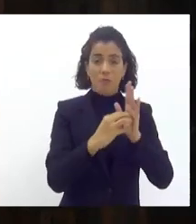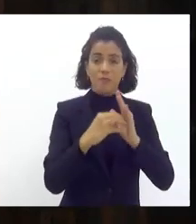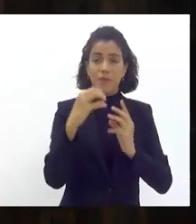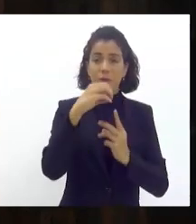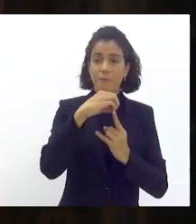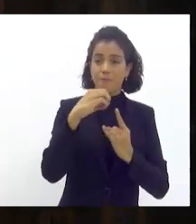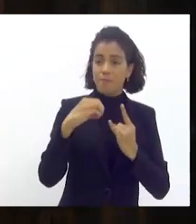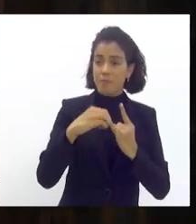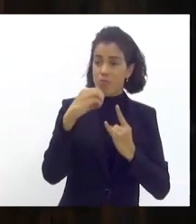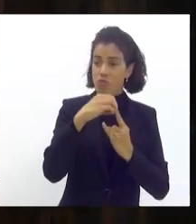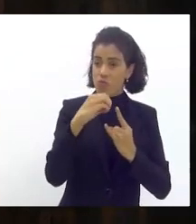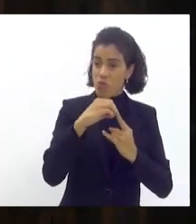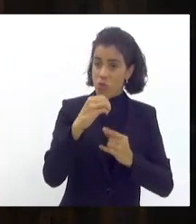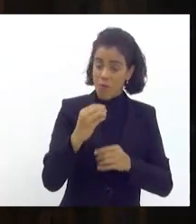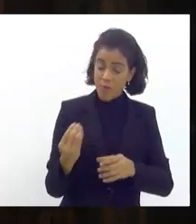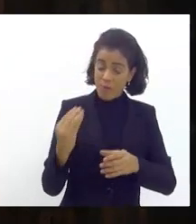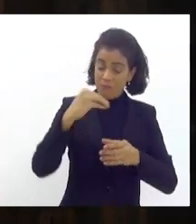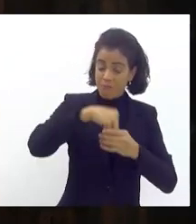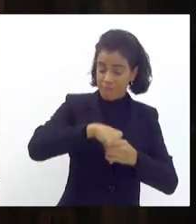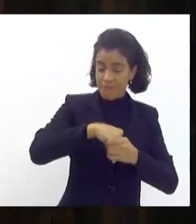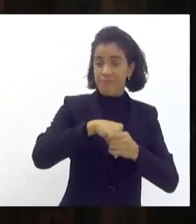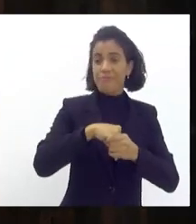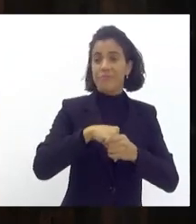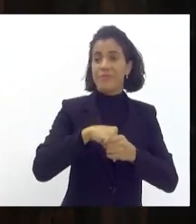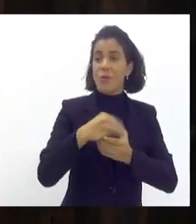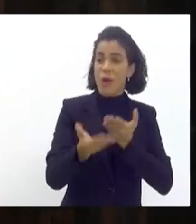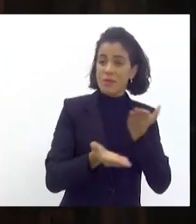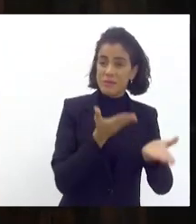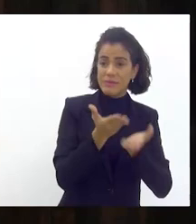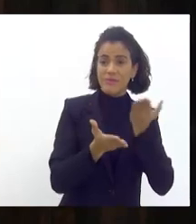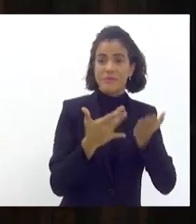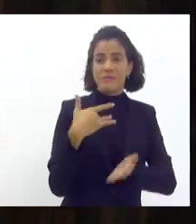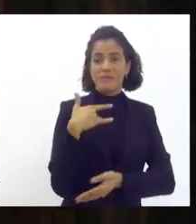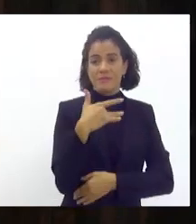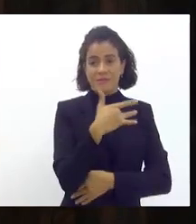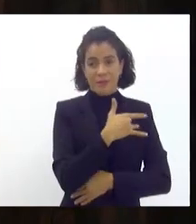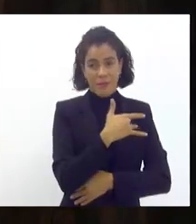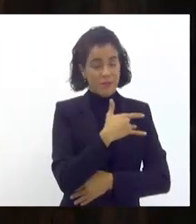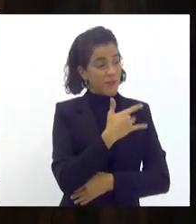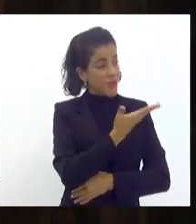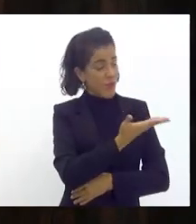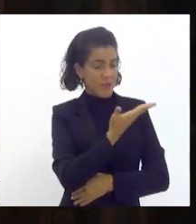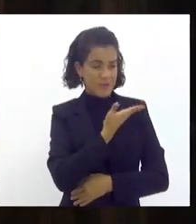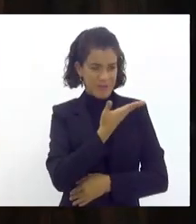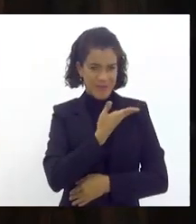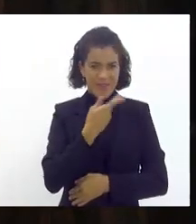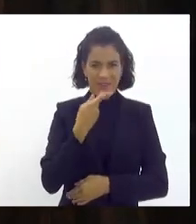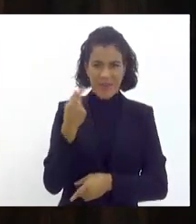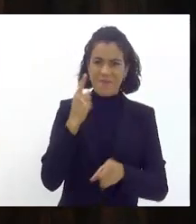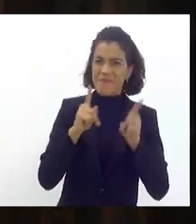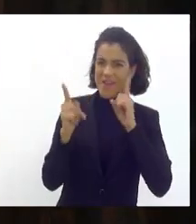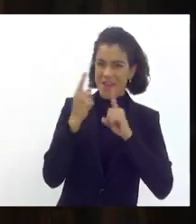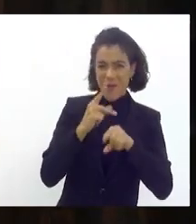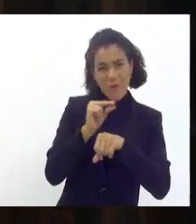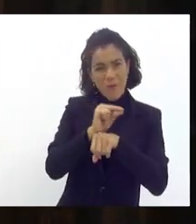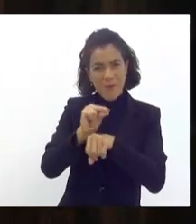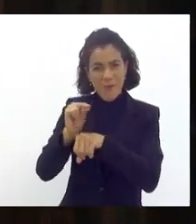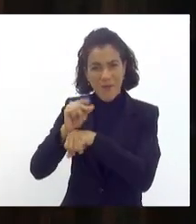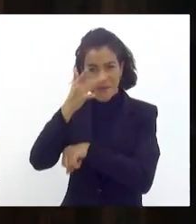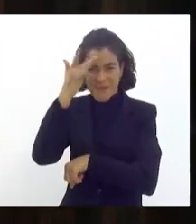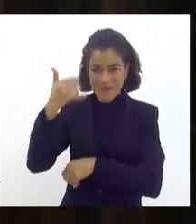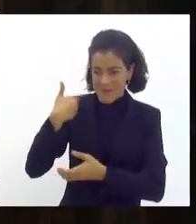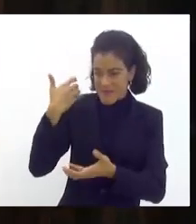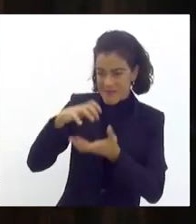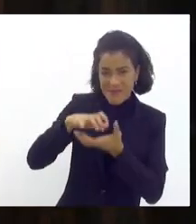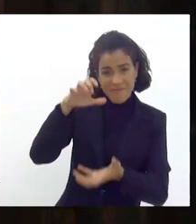estamos implementando um serviço de saúde dentro da escola de samba. o nosso amigo falou aqui de Maricá que devemos cuidar das pessoas que têm mais